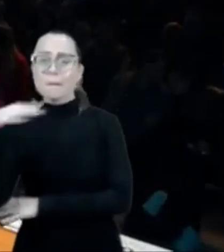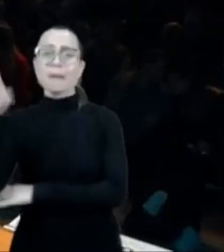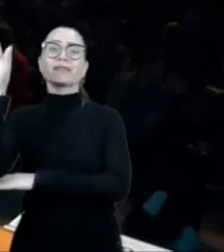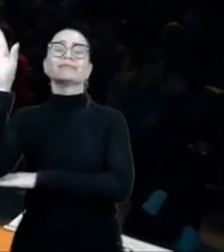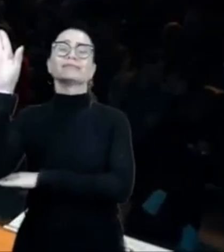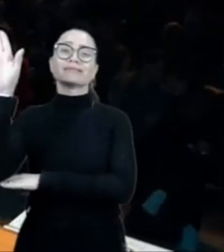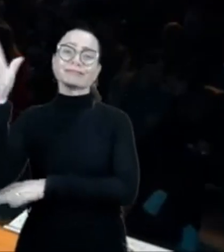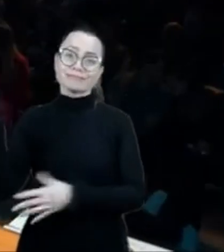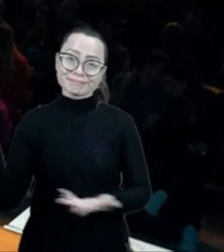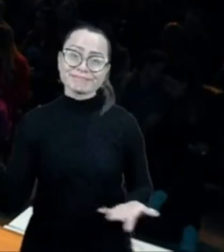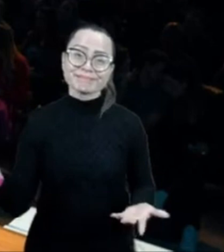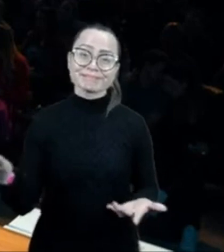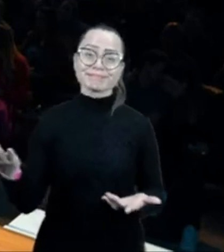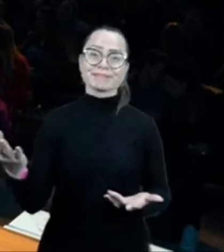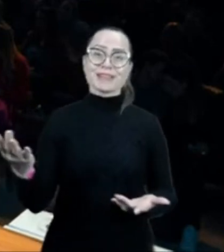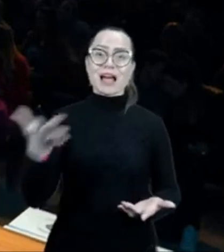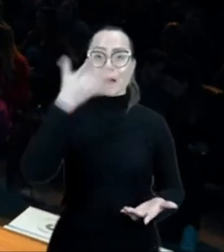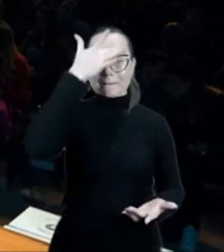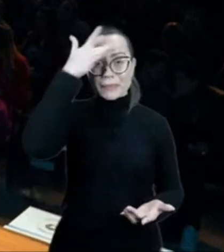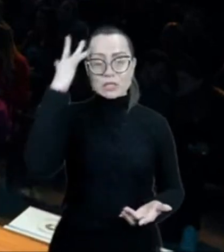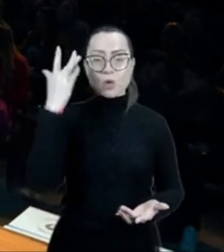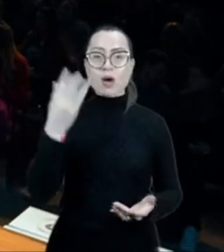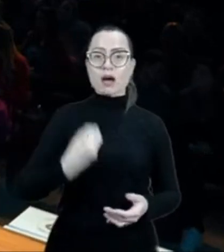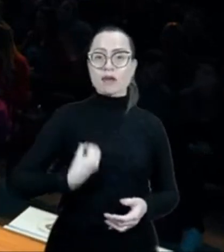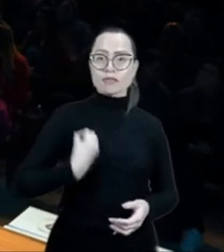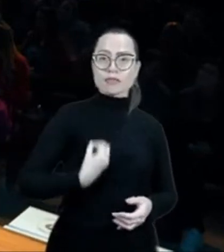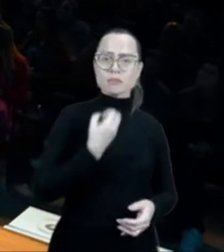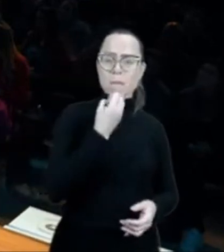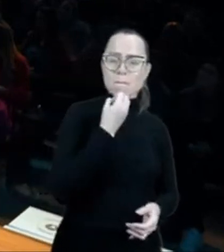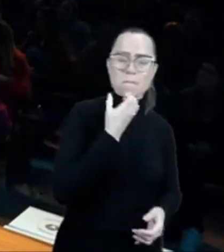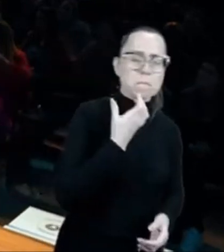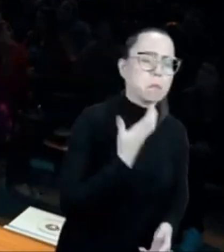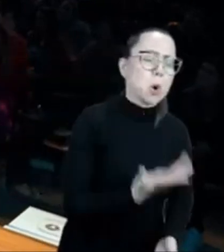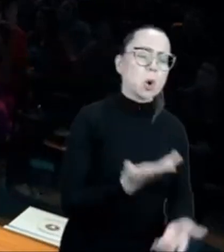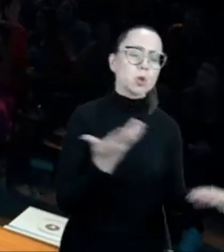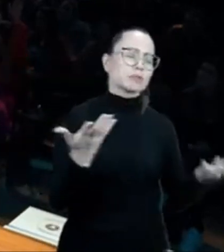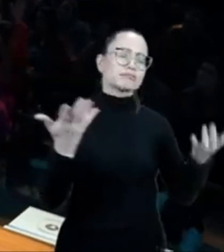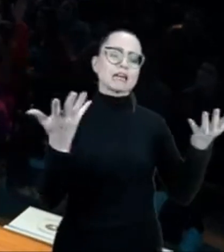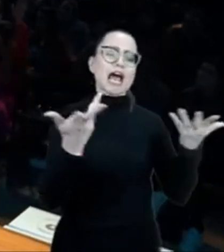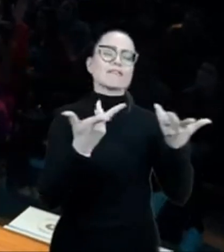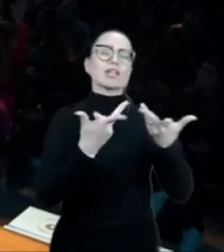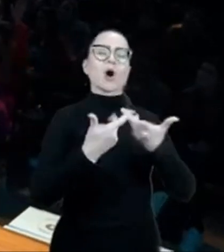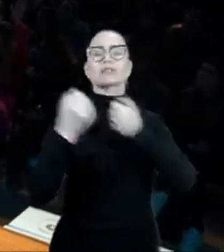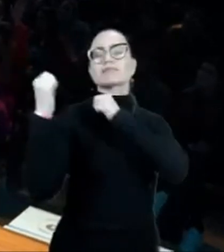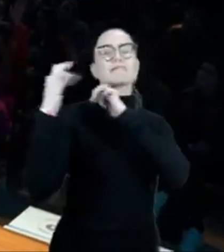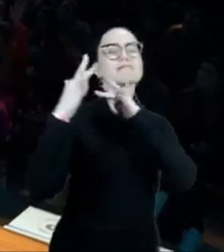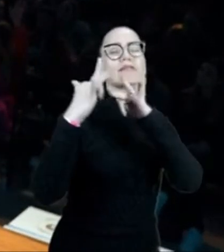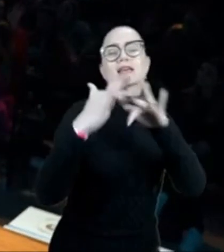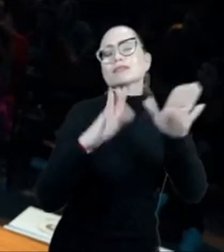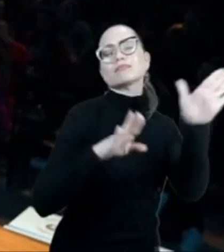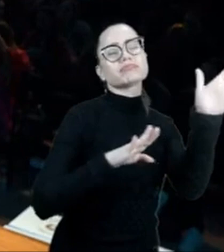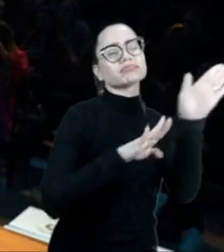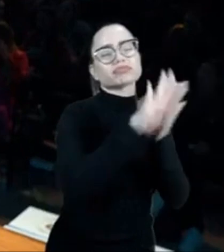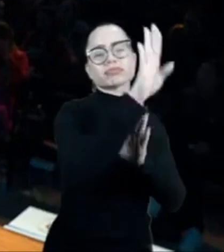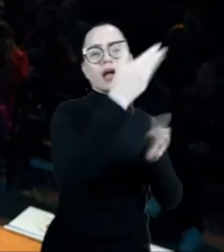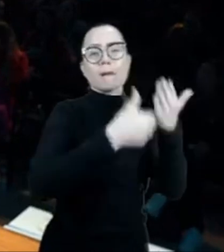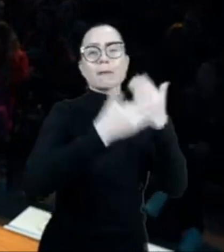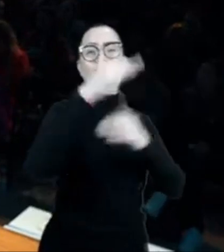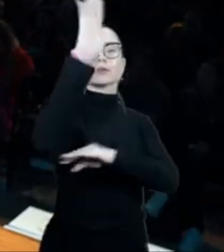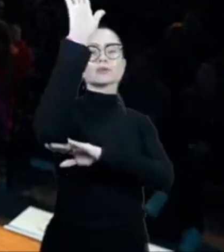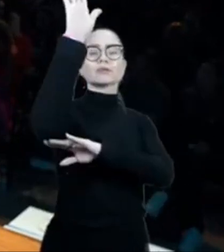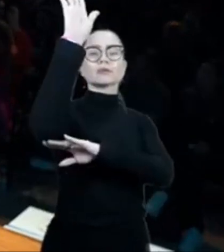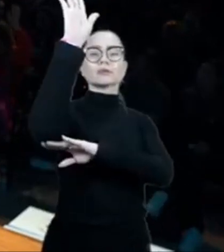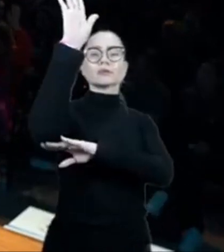meio tempo, quem está vivendo dias bons, levanta a mão, dias de desfrutar, amém, dias de bênção, de prosperidade, levanta a mão,